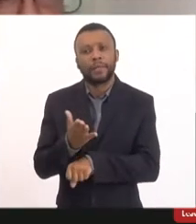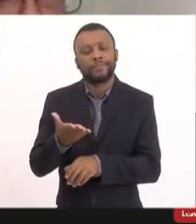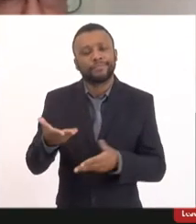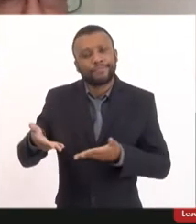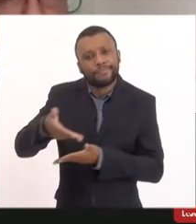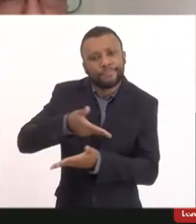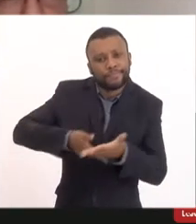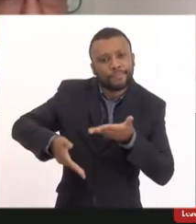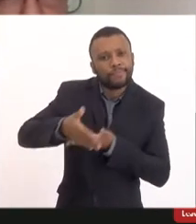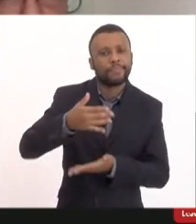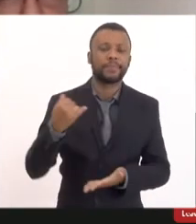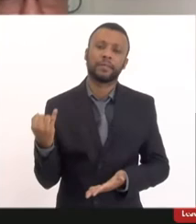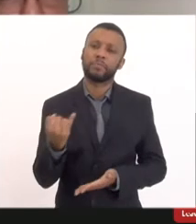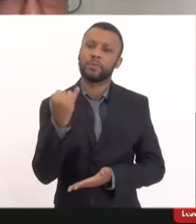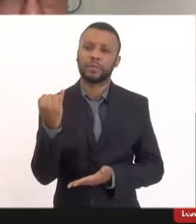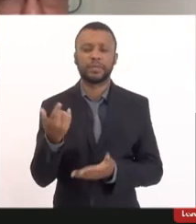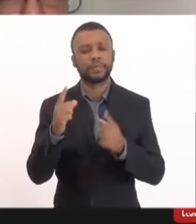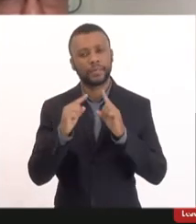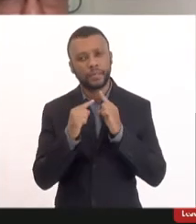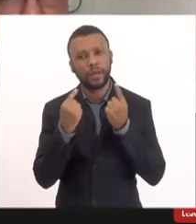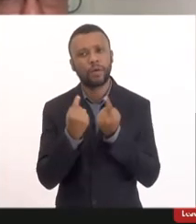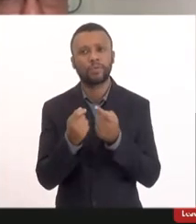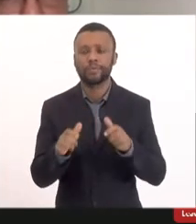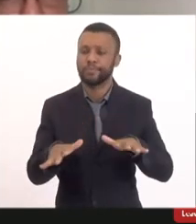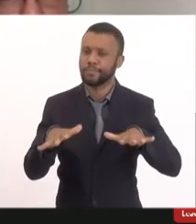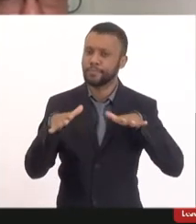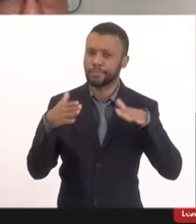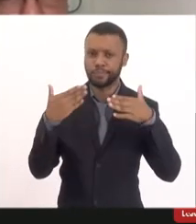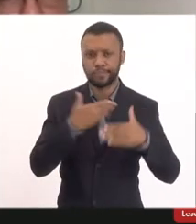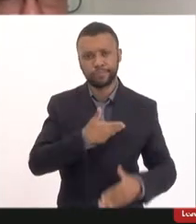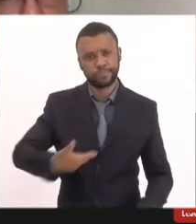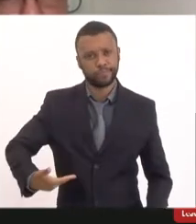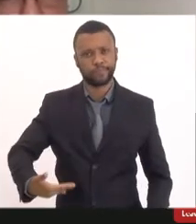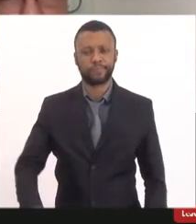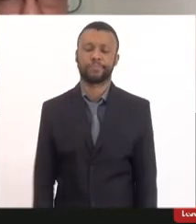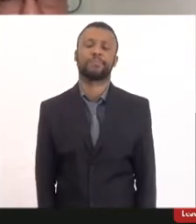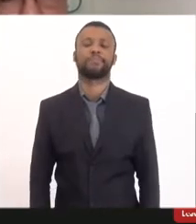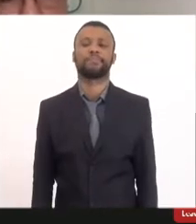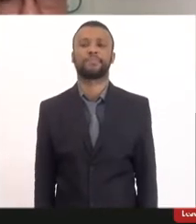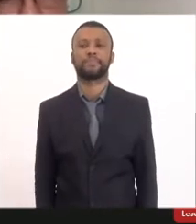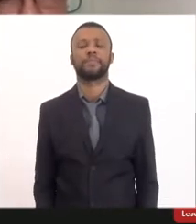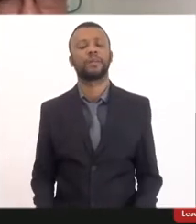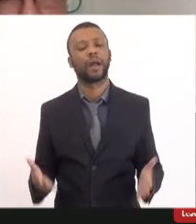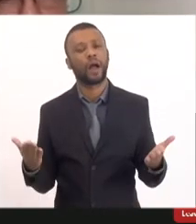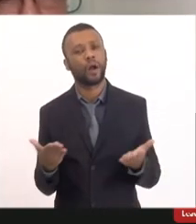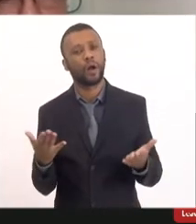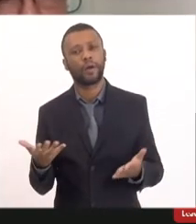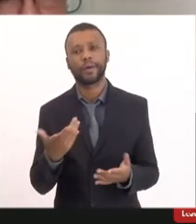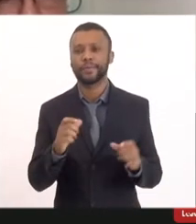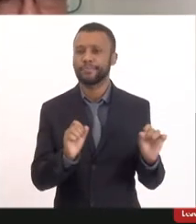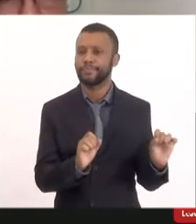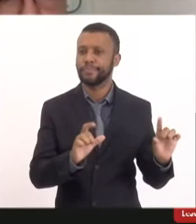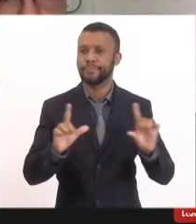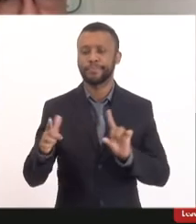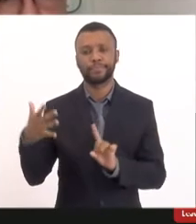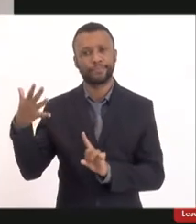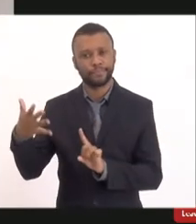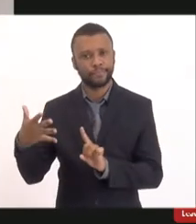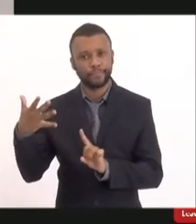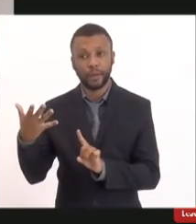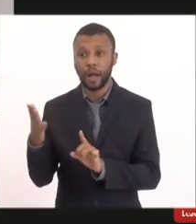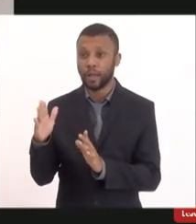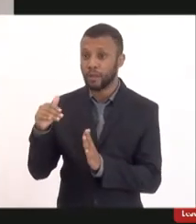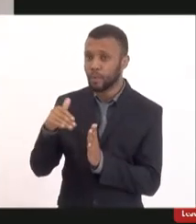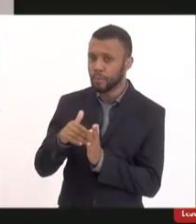audiência pública muito obrigada eu gostaria agora de passar a palavra que será hoje a nossa